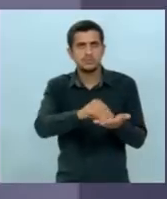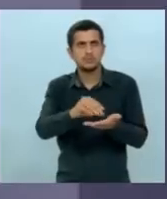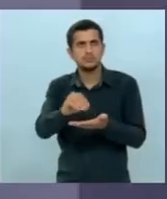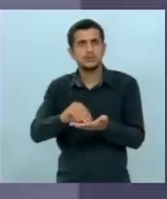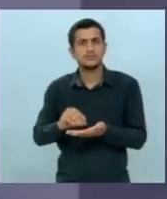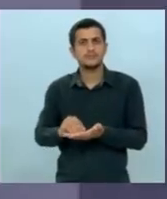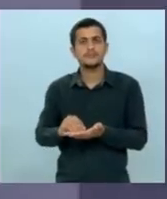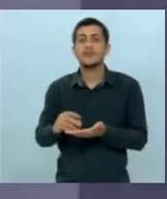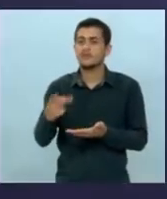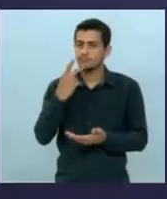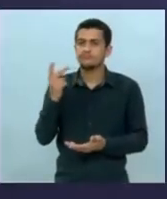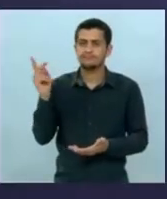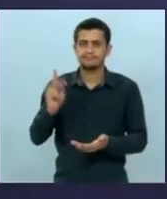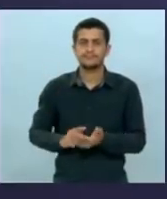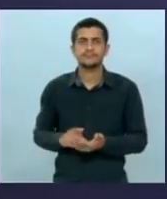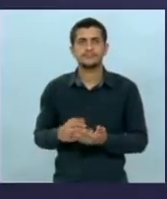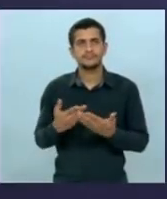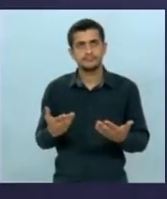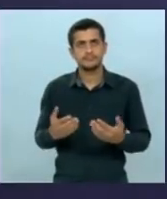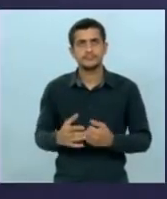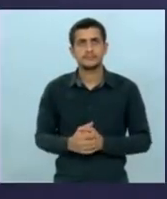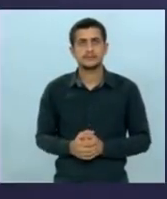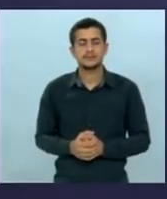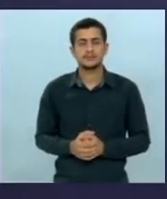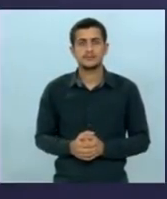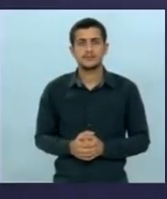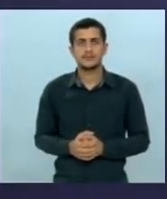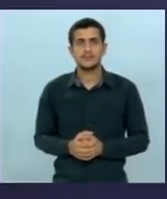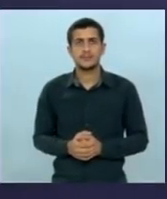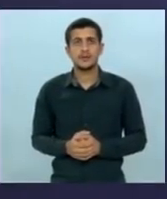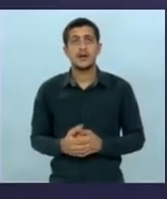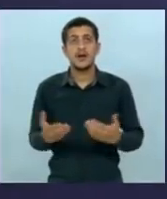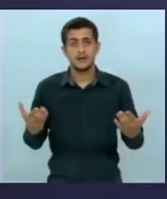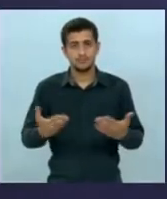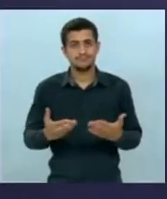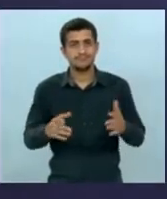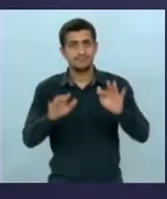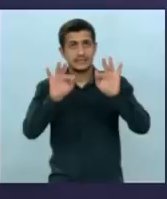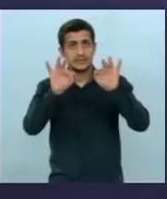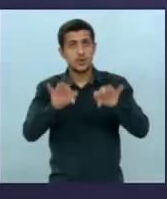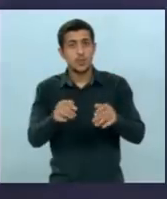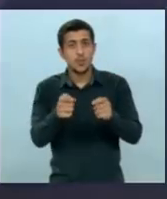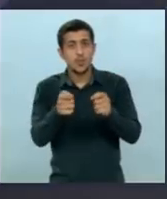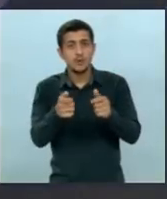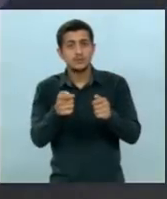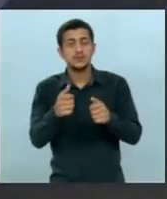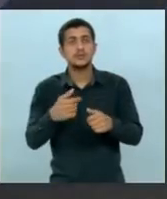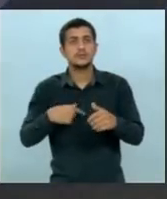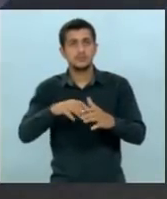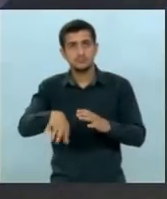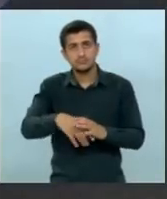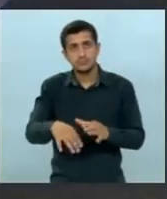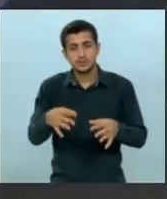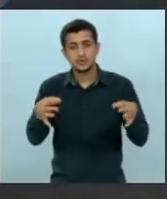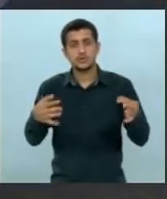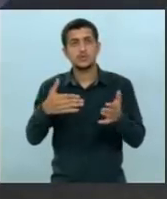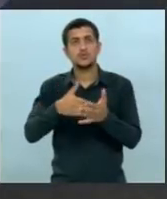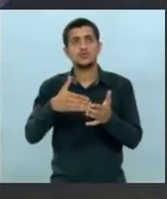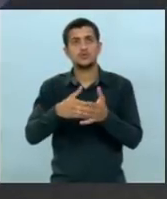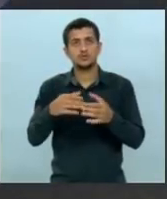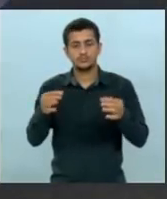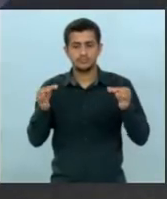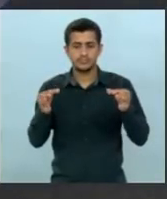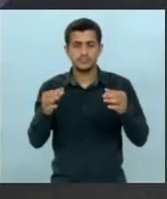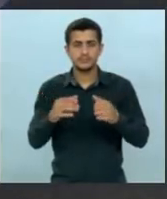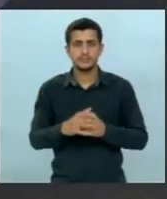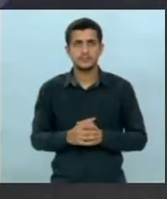nua e crua estamos seguindo já para o final do nosso debate eu faço agora o último sorteio o único papel que sobrou aqui para mim